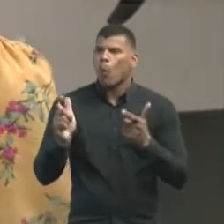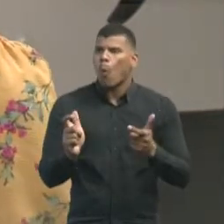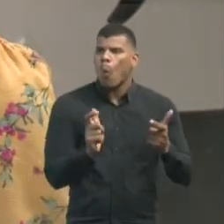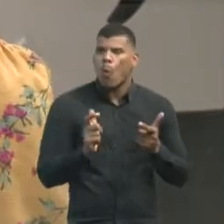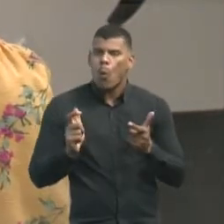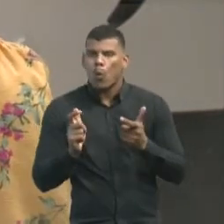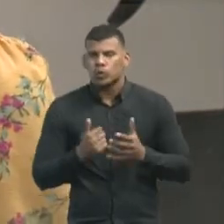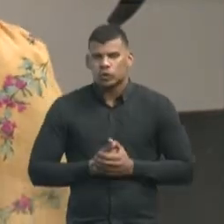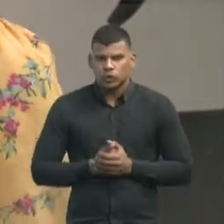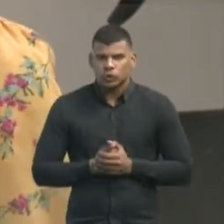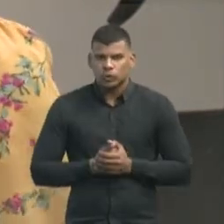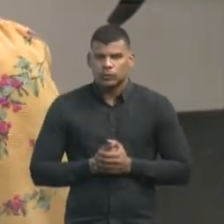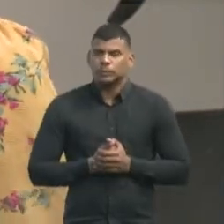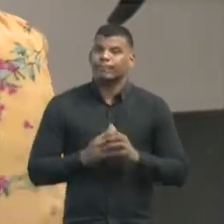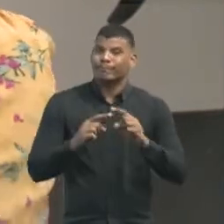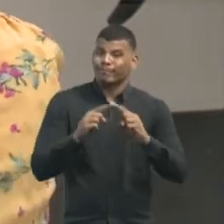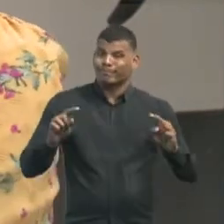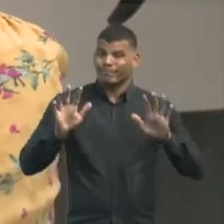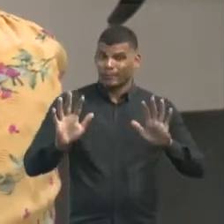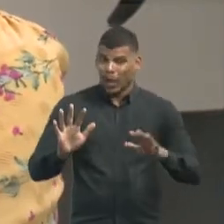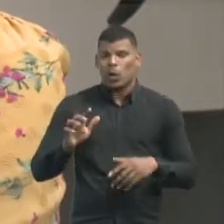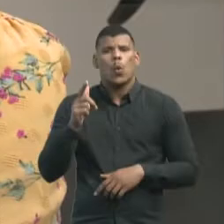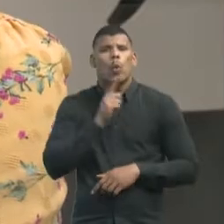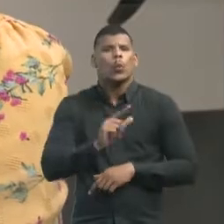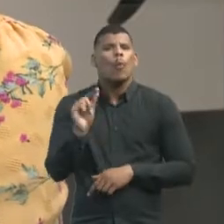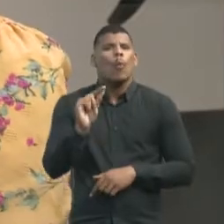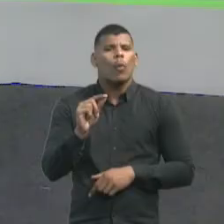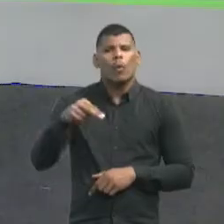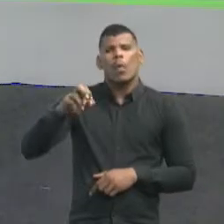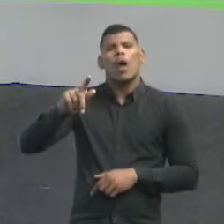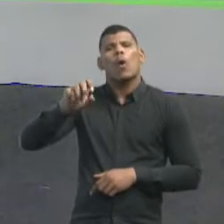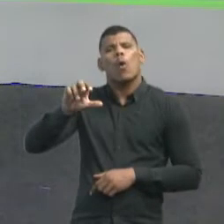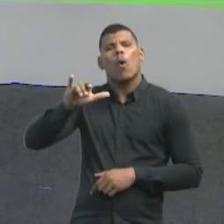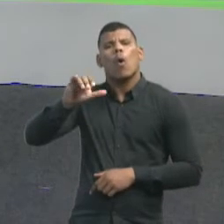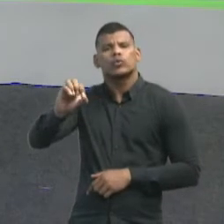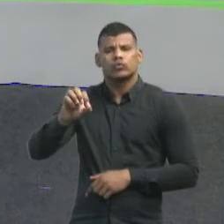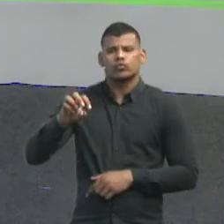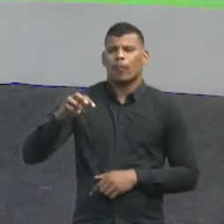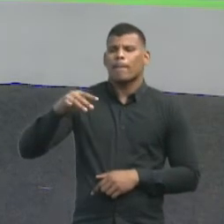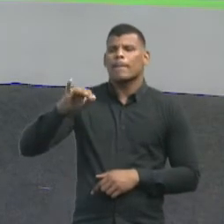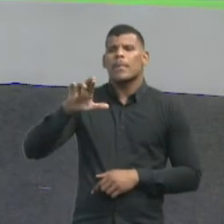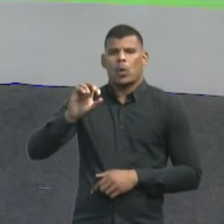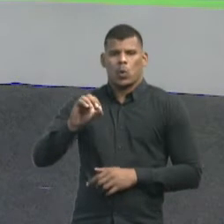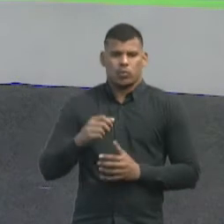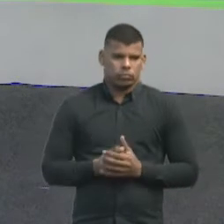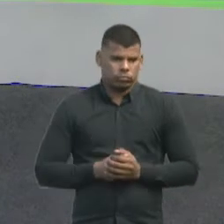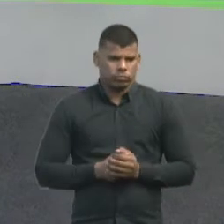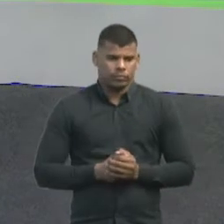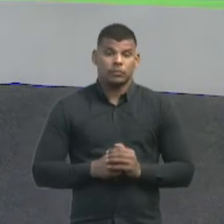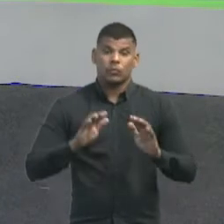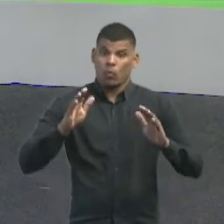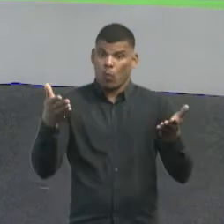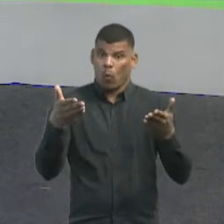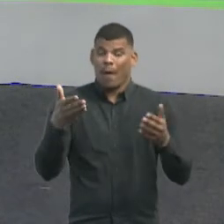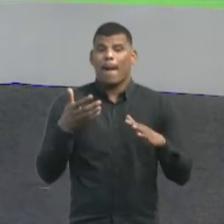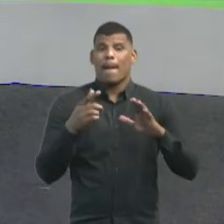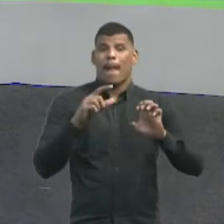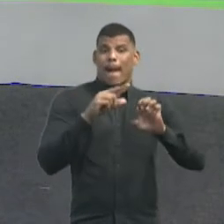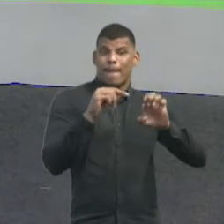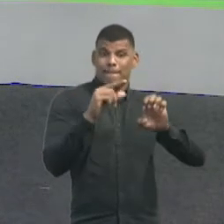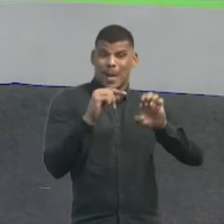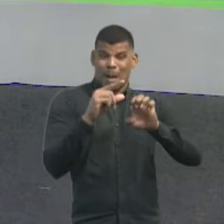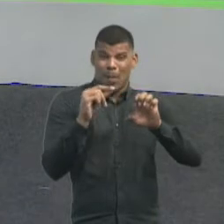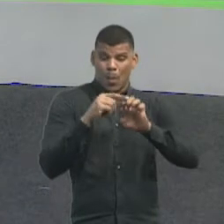o emprego da grande empresa. Mas ele é absorvido pelo pequeno negócio. O número de trabalhadores por conta própria já